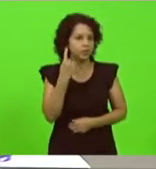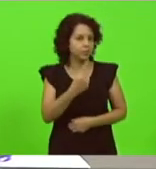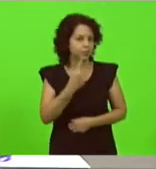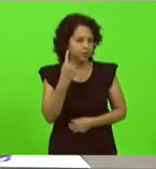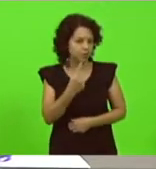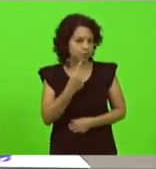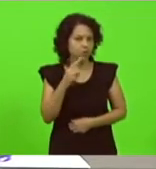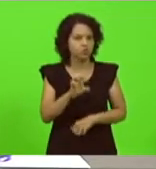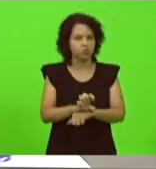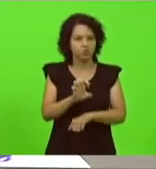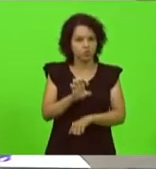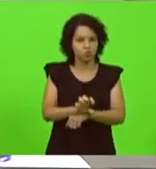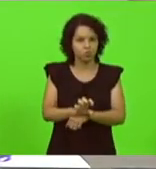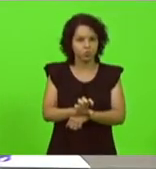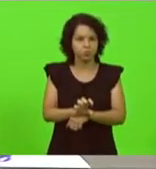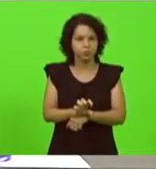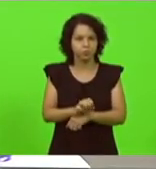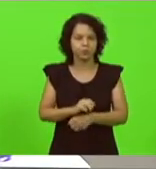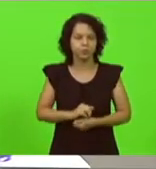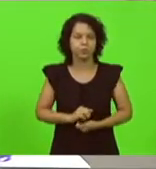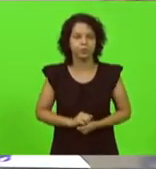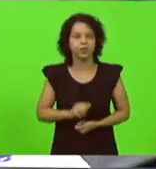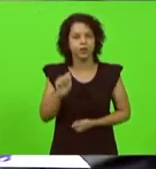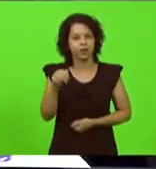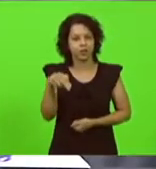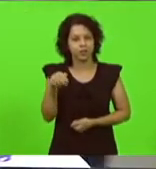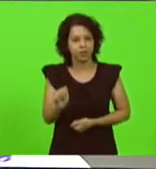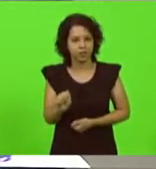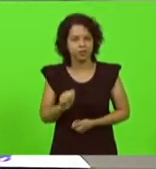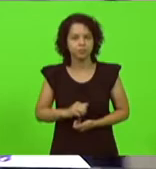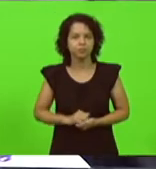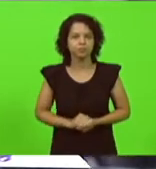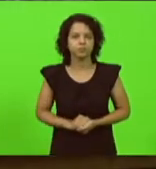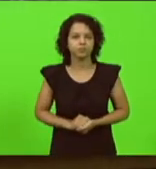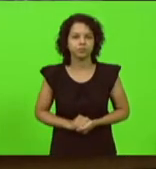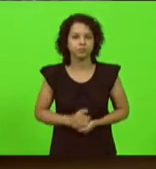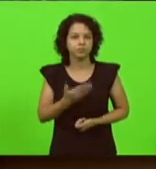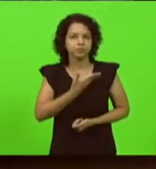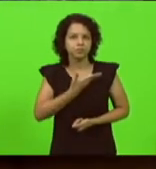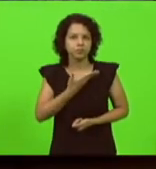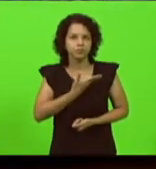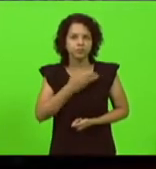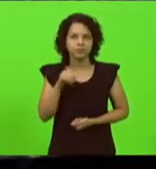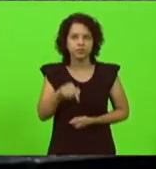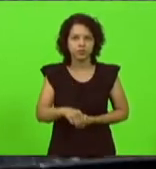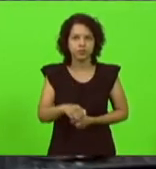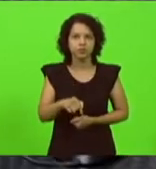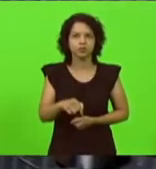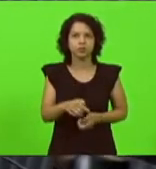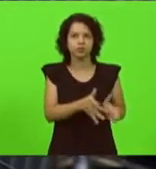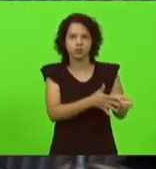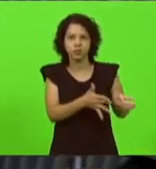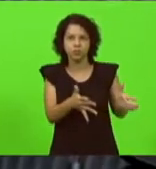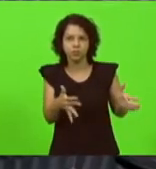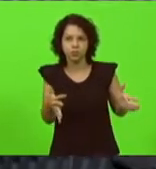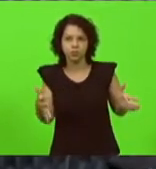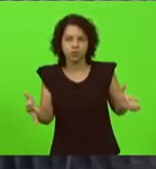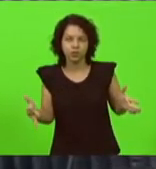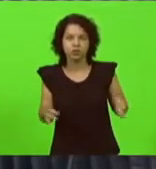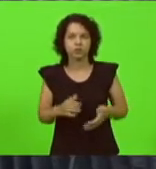estadual Ana, que foi nossa colega aqui durante muitos anos